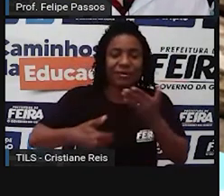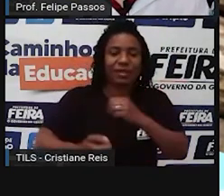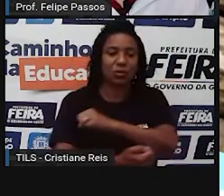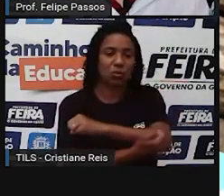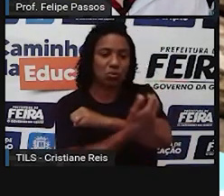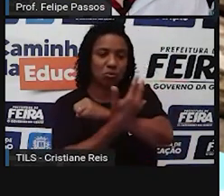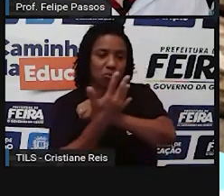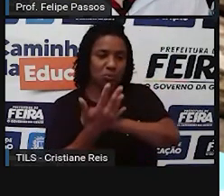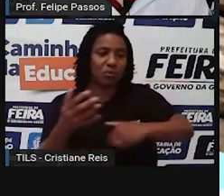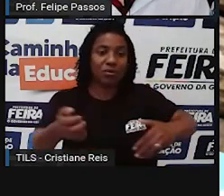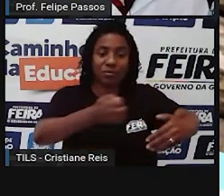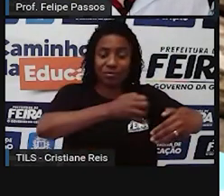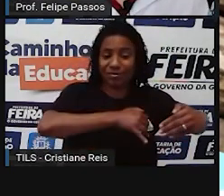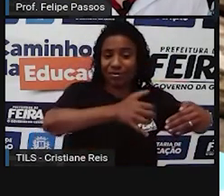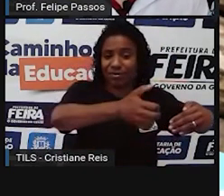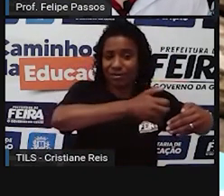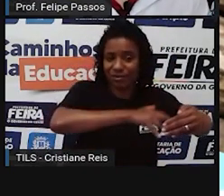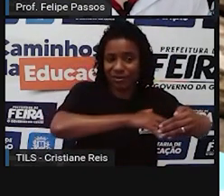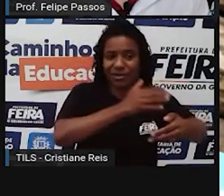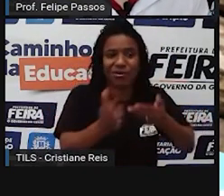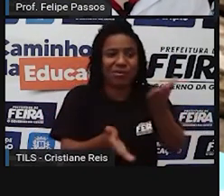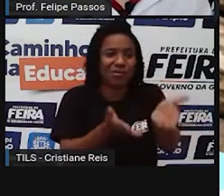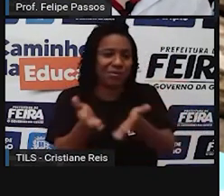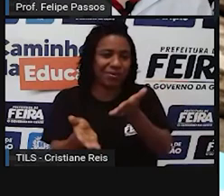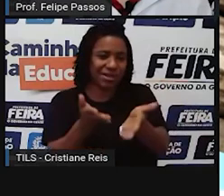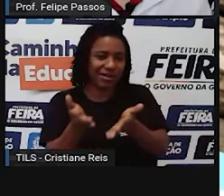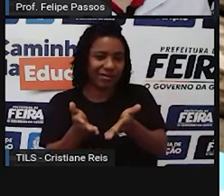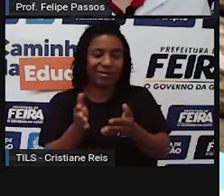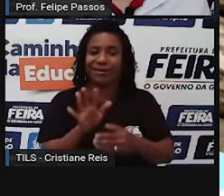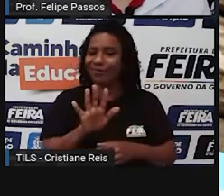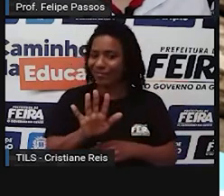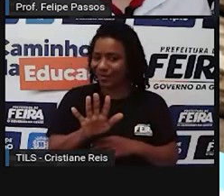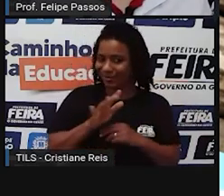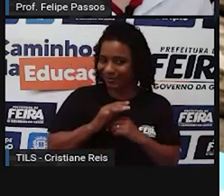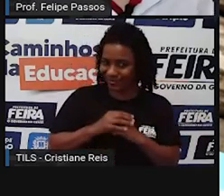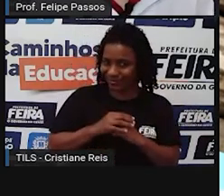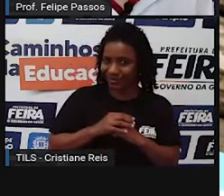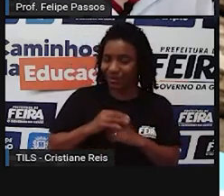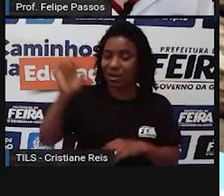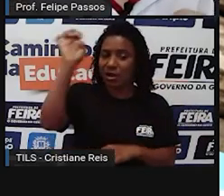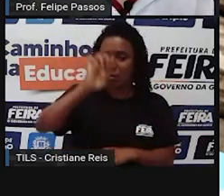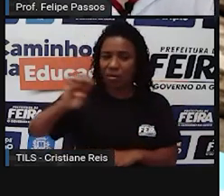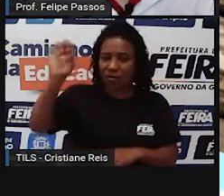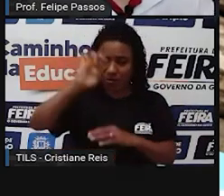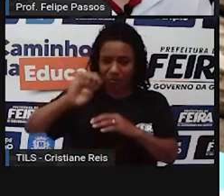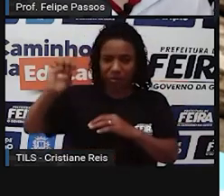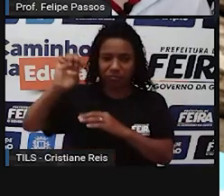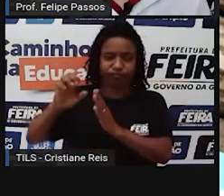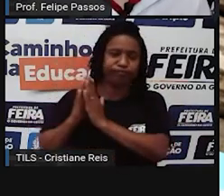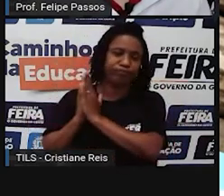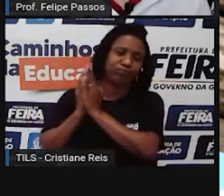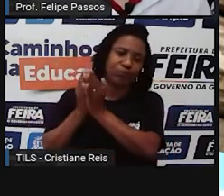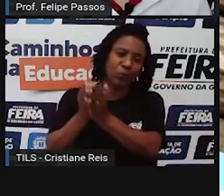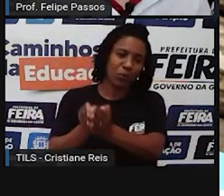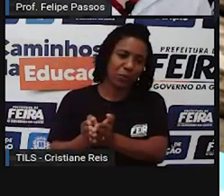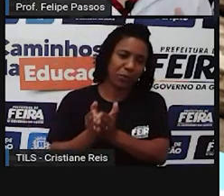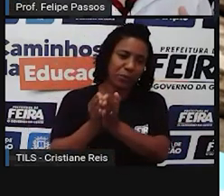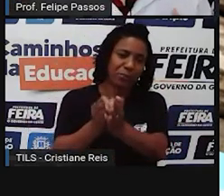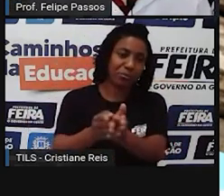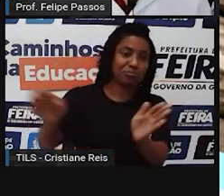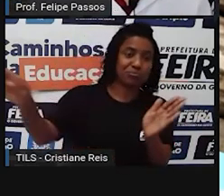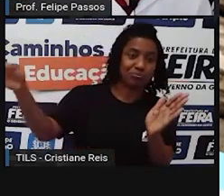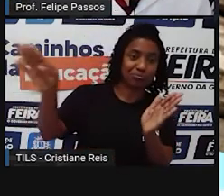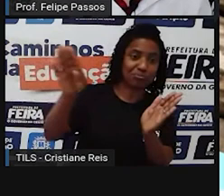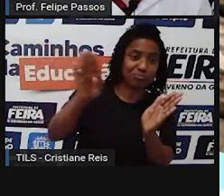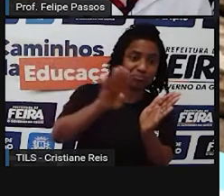degradar tanto assim. Quando o europeu chegou aqui, ele queria estrada, ele queria criar os seus centros urbanos. Então,